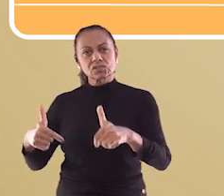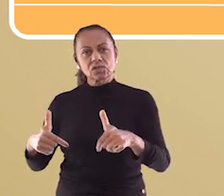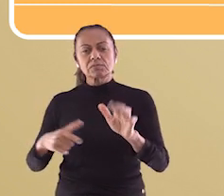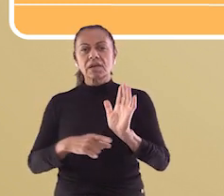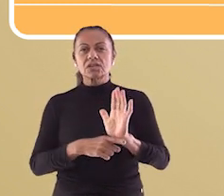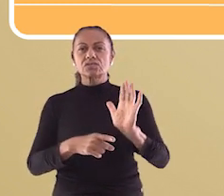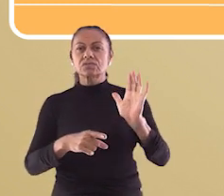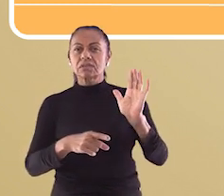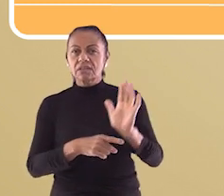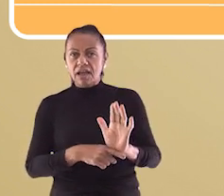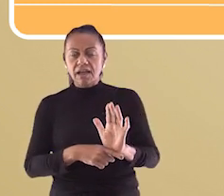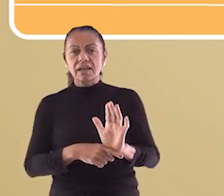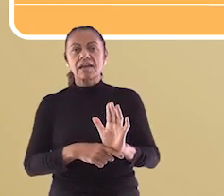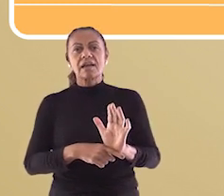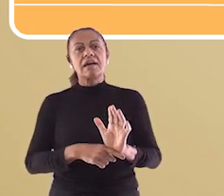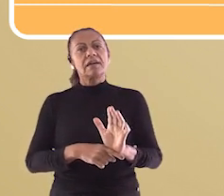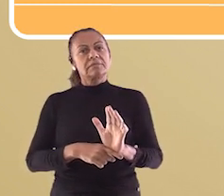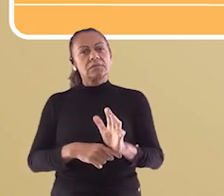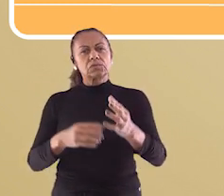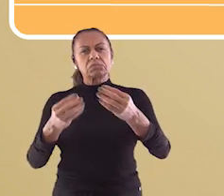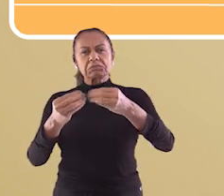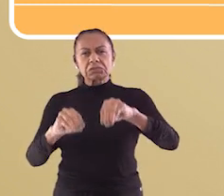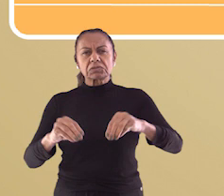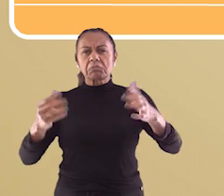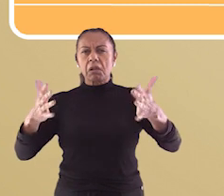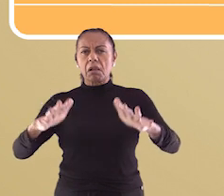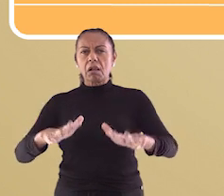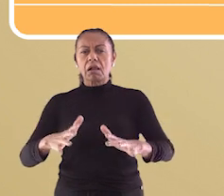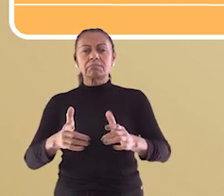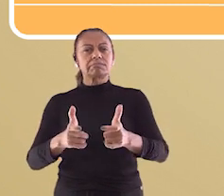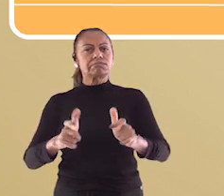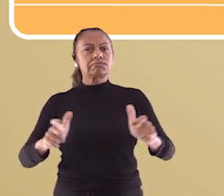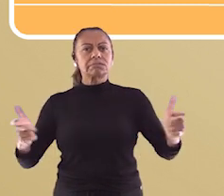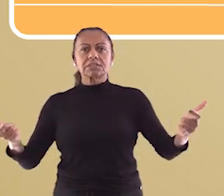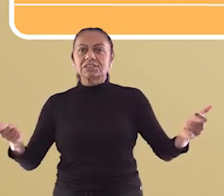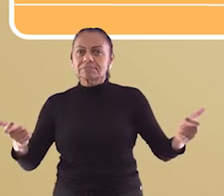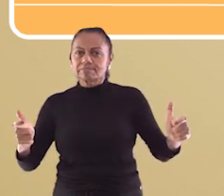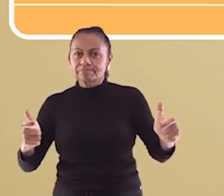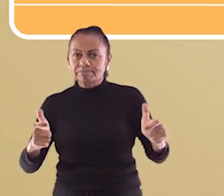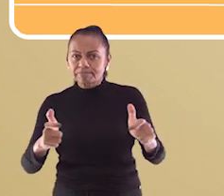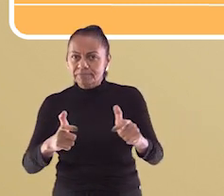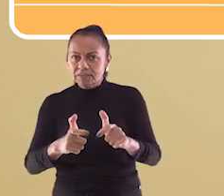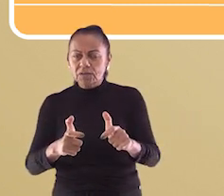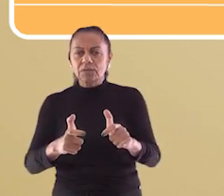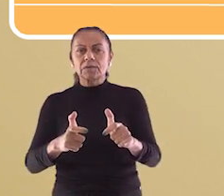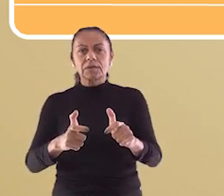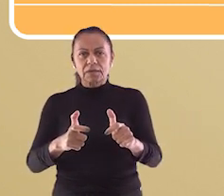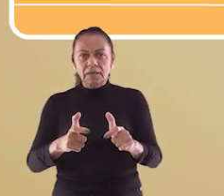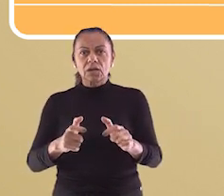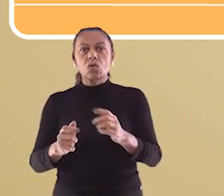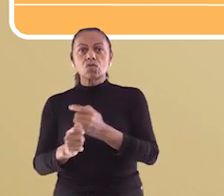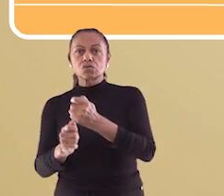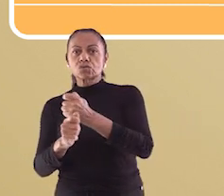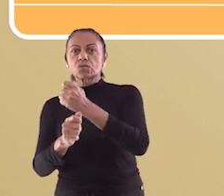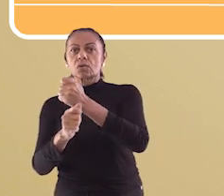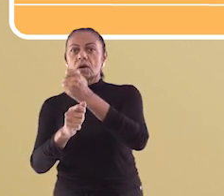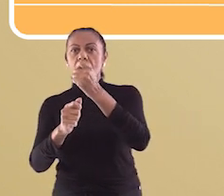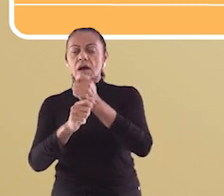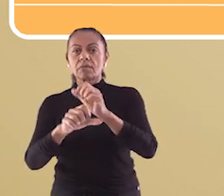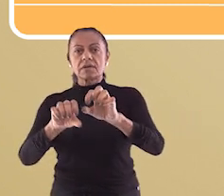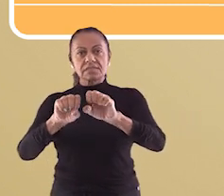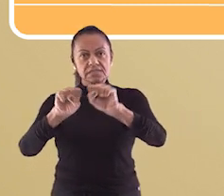minimizar os impactos das enchentes ao meio ambiente e consequentemente a população em geral.